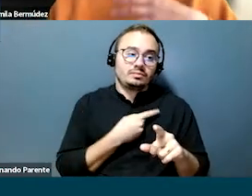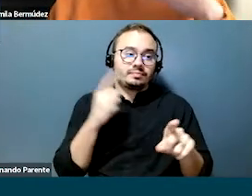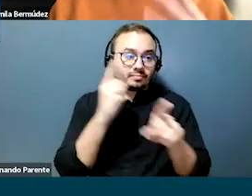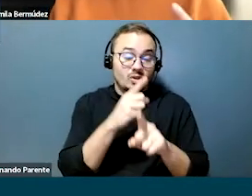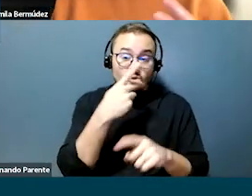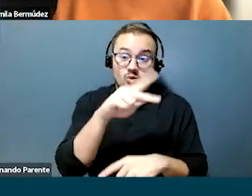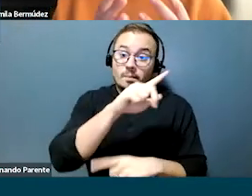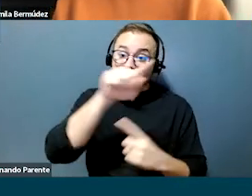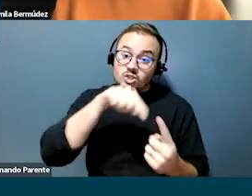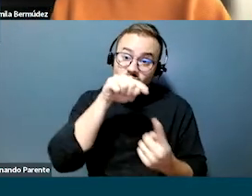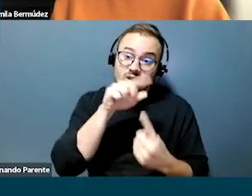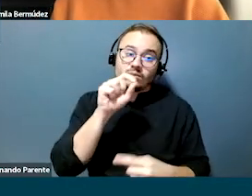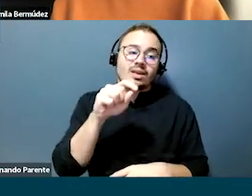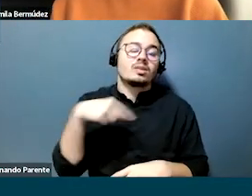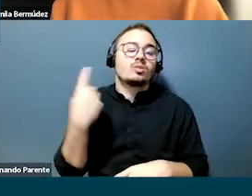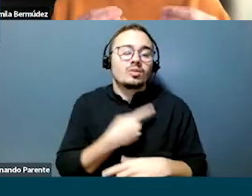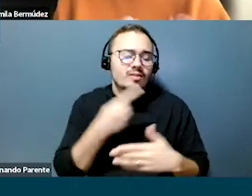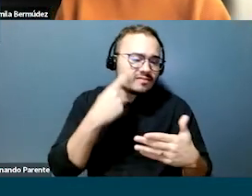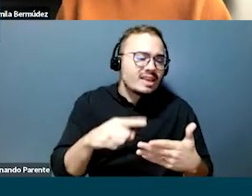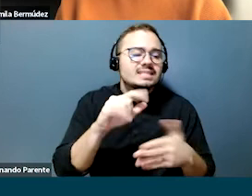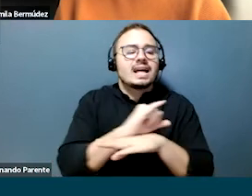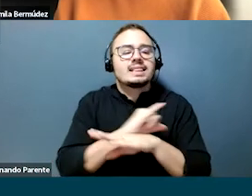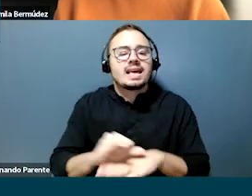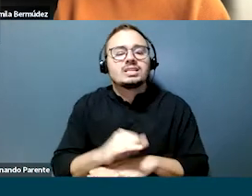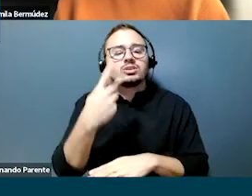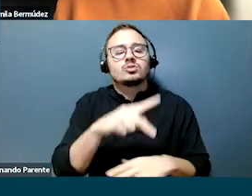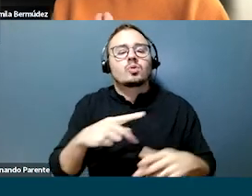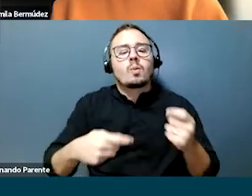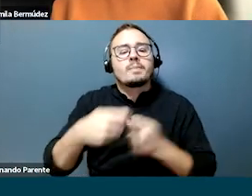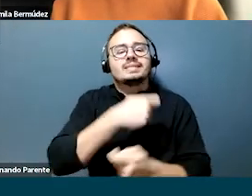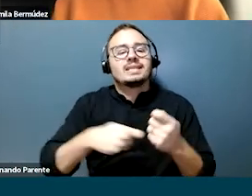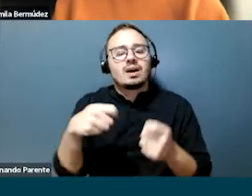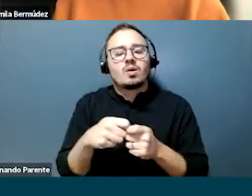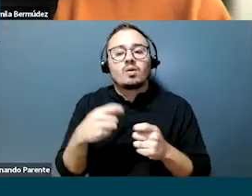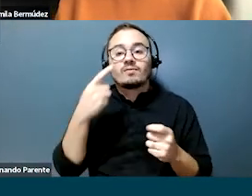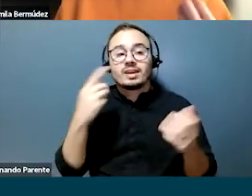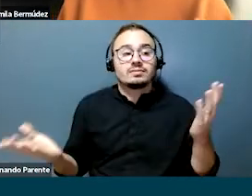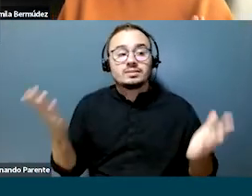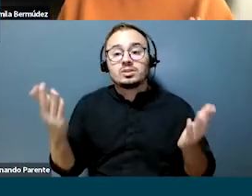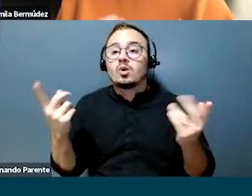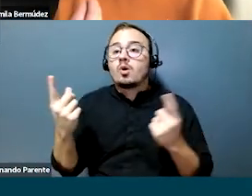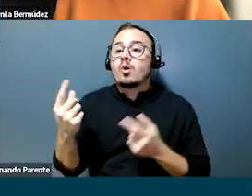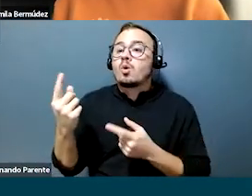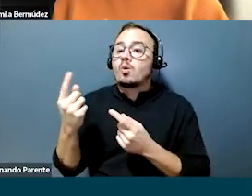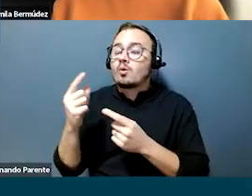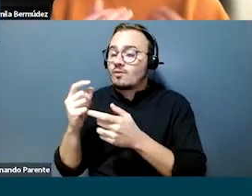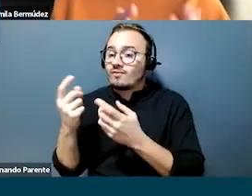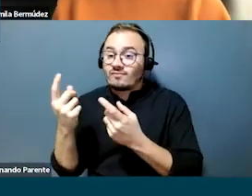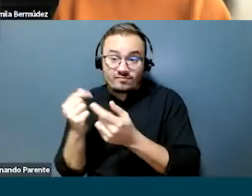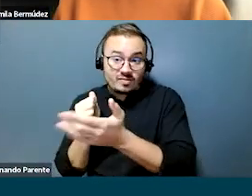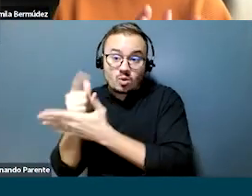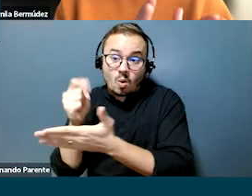a gente chegou no projeto com um objetivo, que era revisar a estratégia comercial buscando um equilíbrio entre Selim e Sellout,